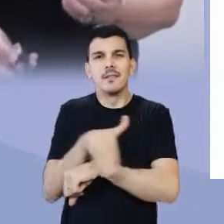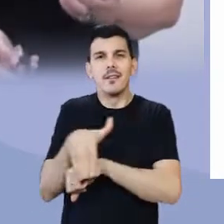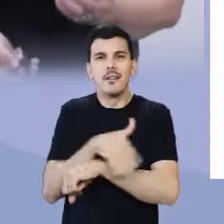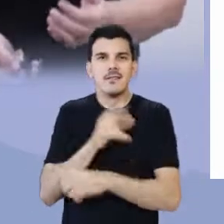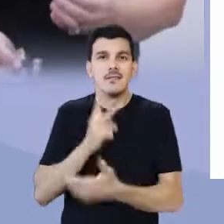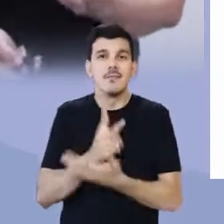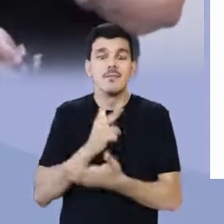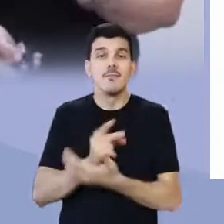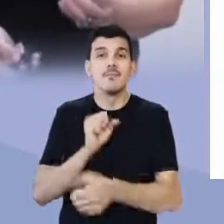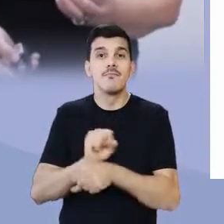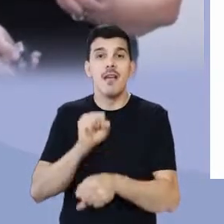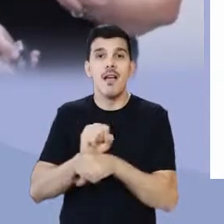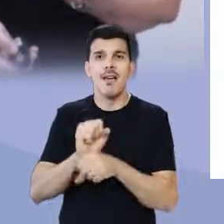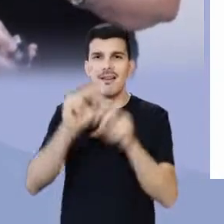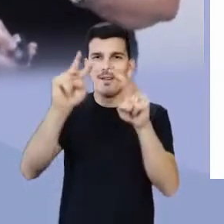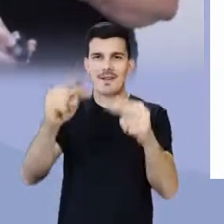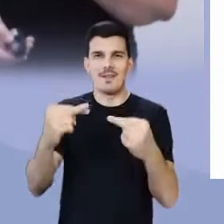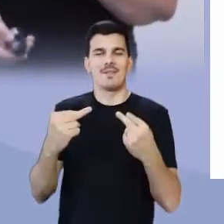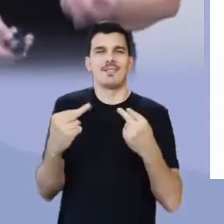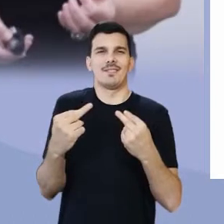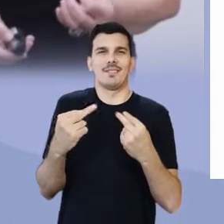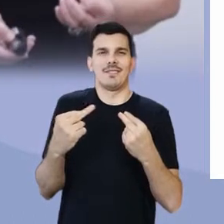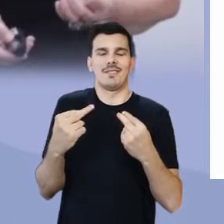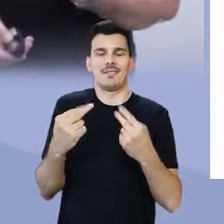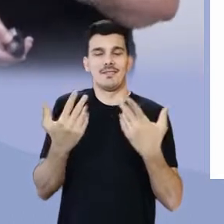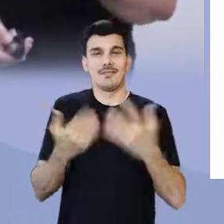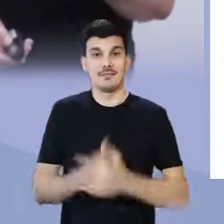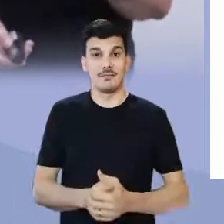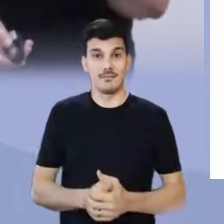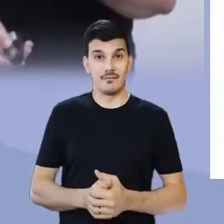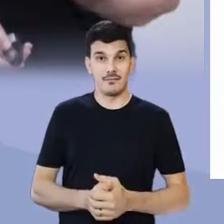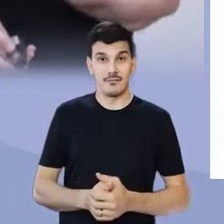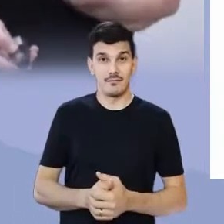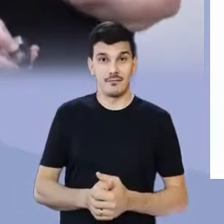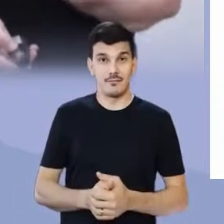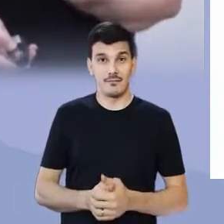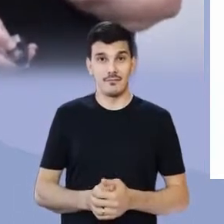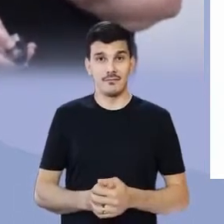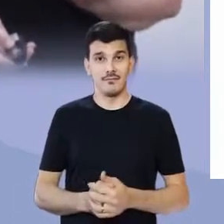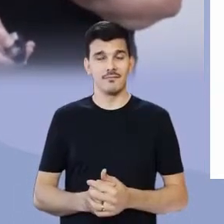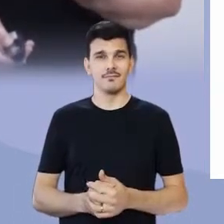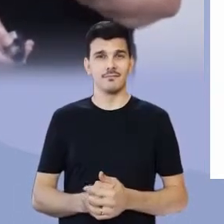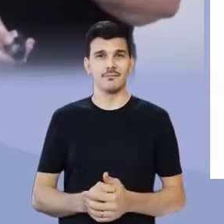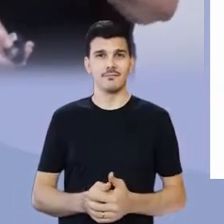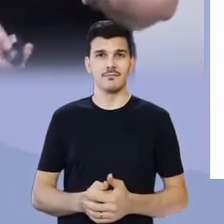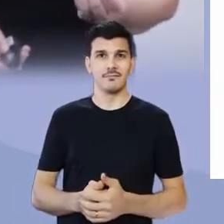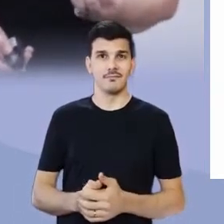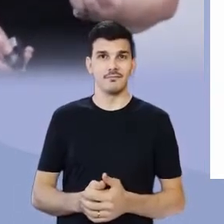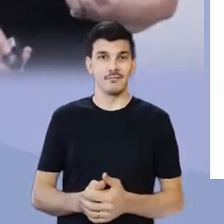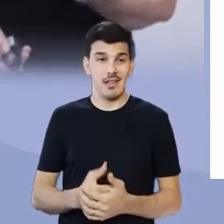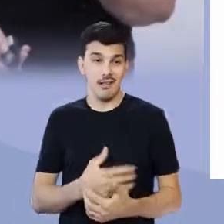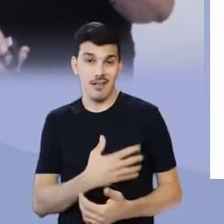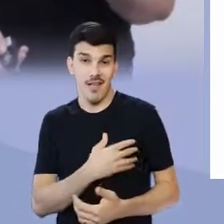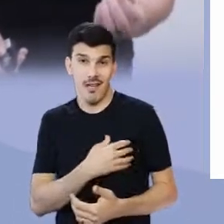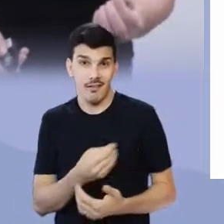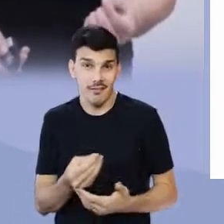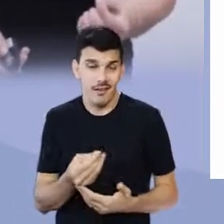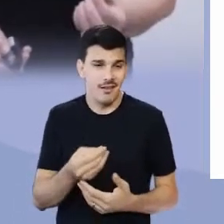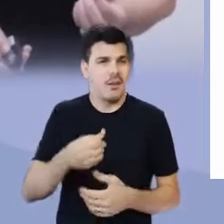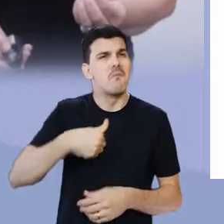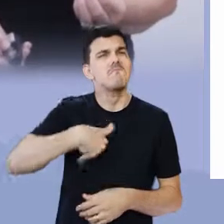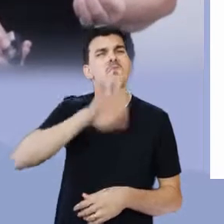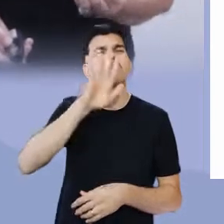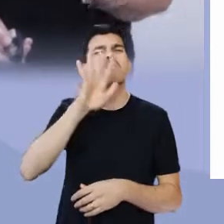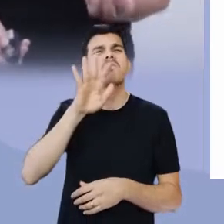sempre à espera de alguém que partiu, retorne. Que o filho que tomou o rumo do